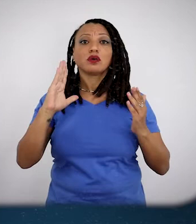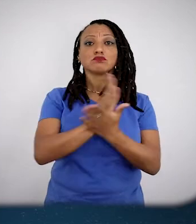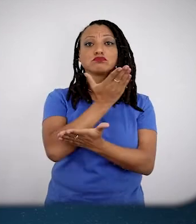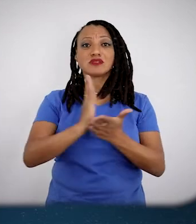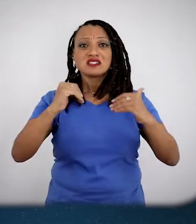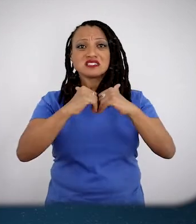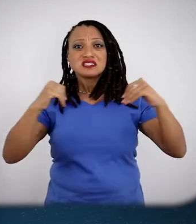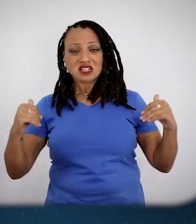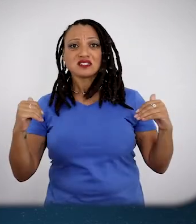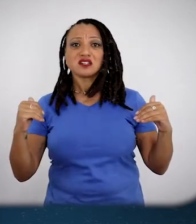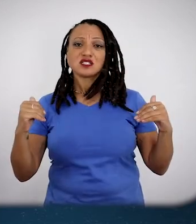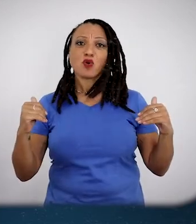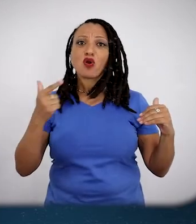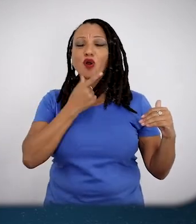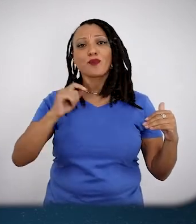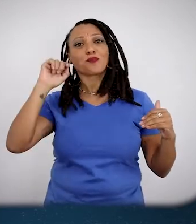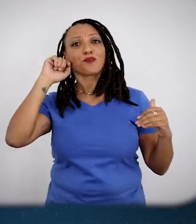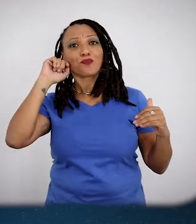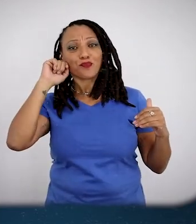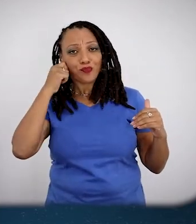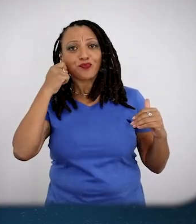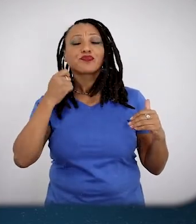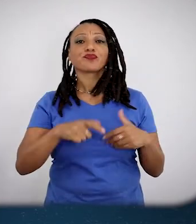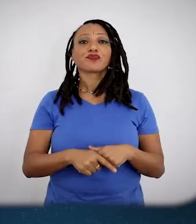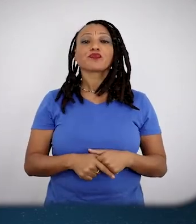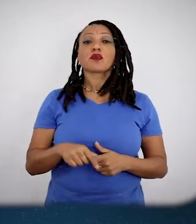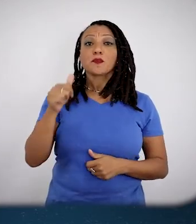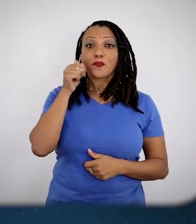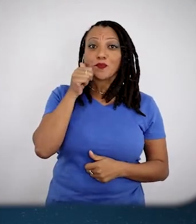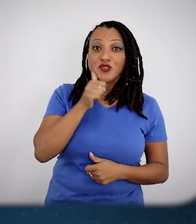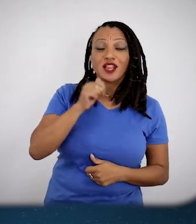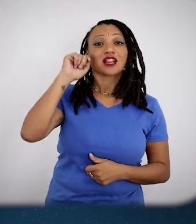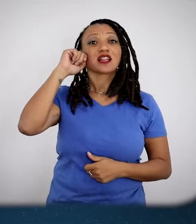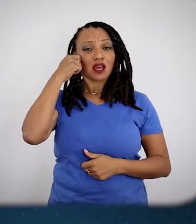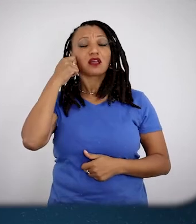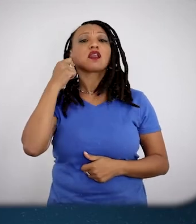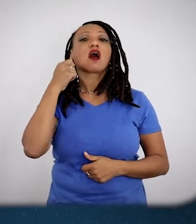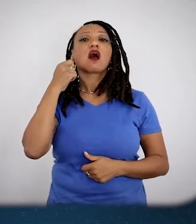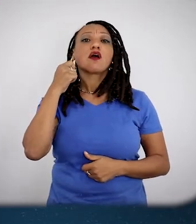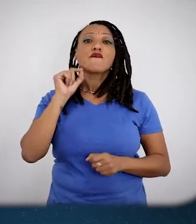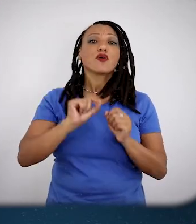sexismo estruturam esse ser